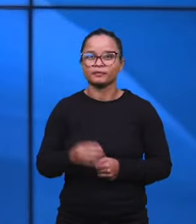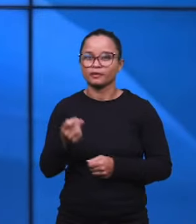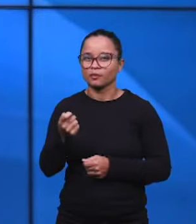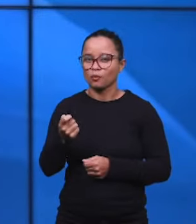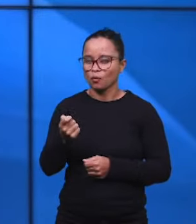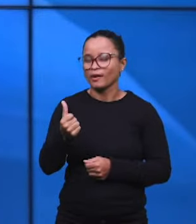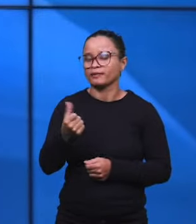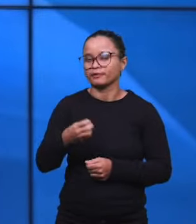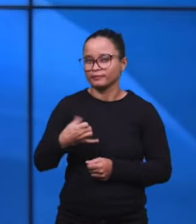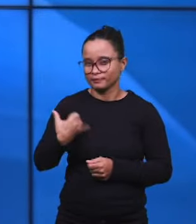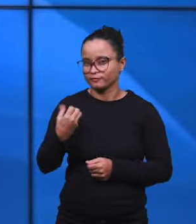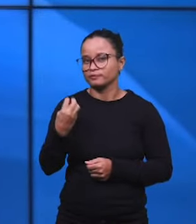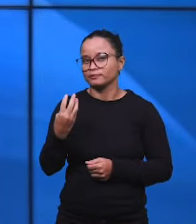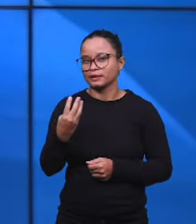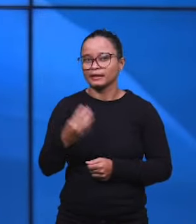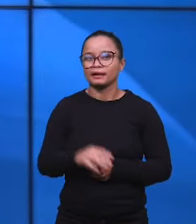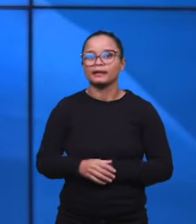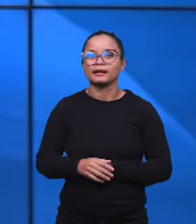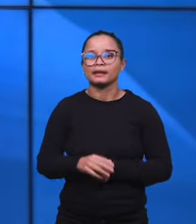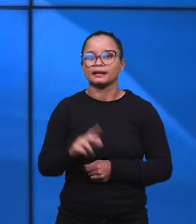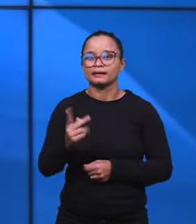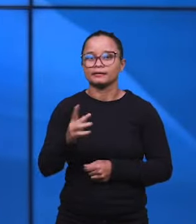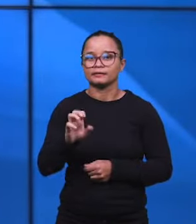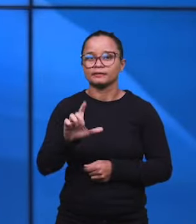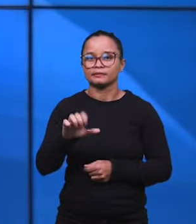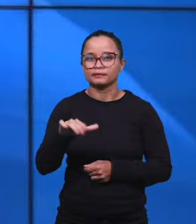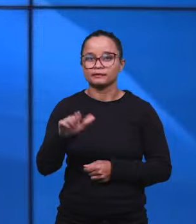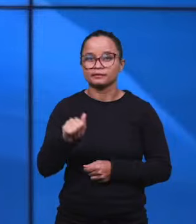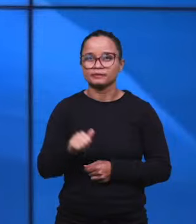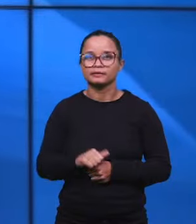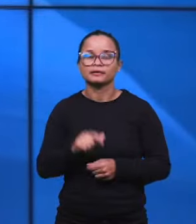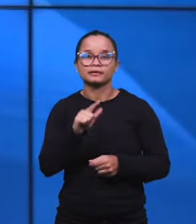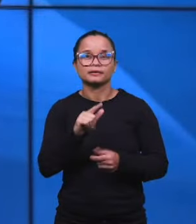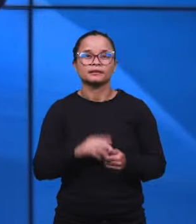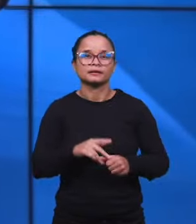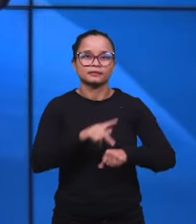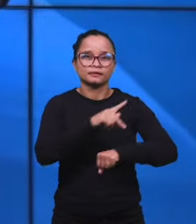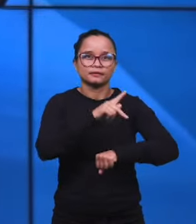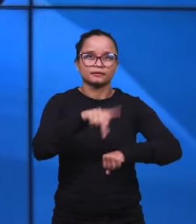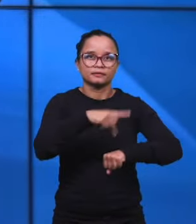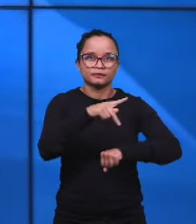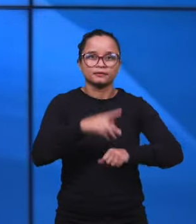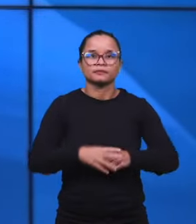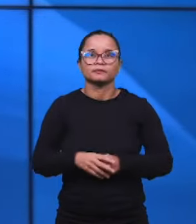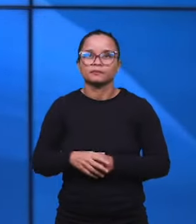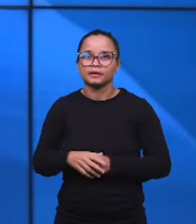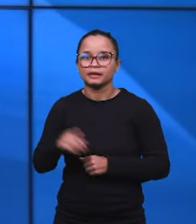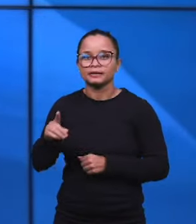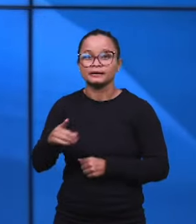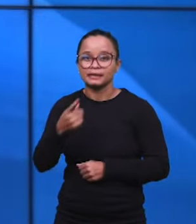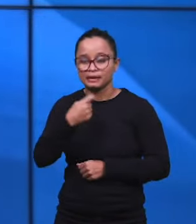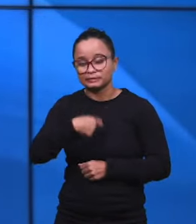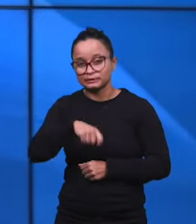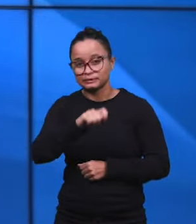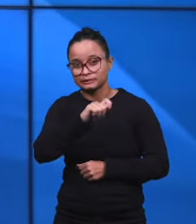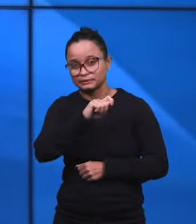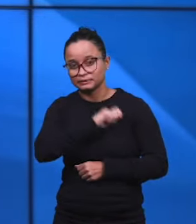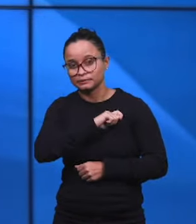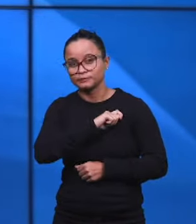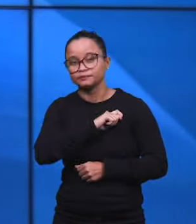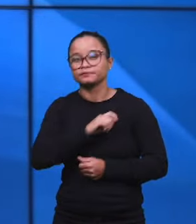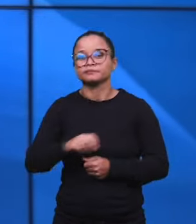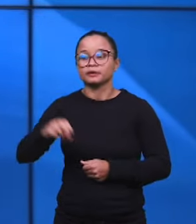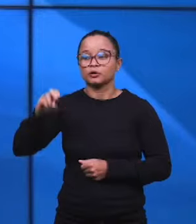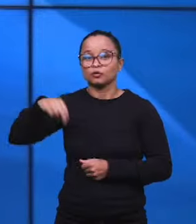também. Aliás, quase três anos de idade, que é a Helena, lá em Irún. Irún fica nos países bascos, lá ao norte da Espanha.